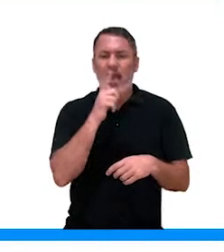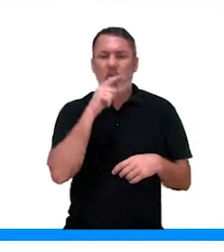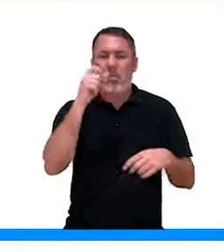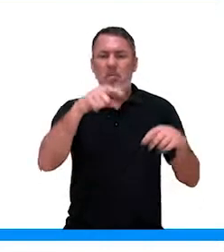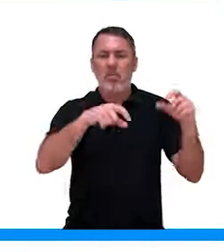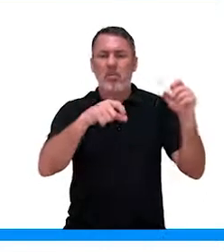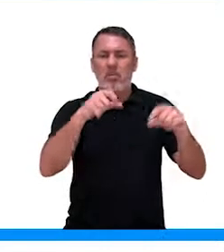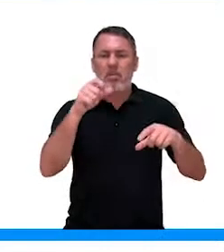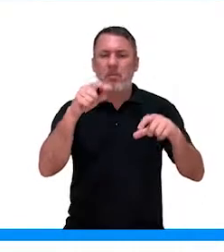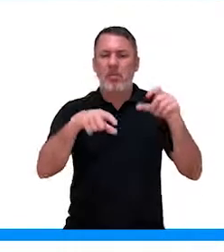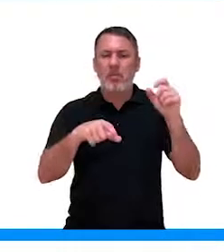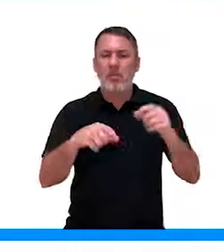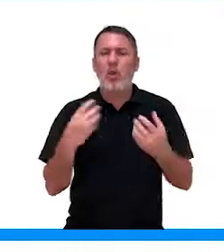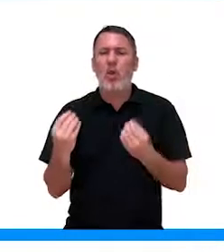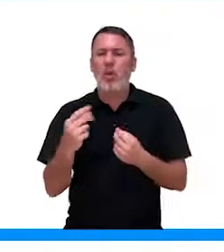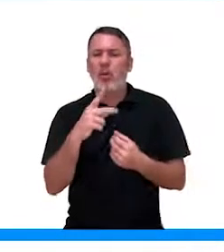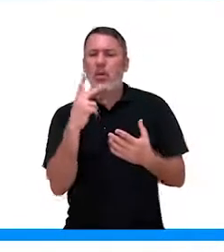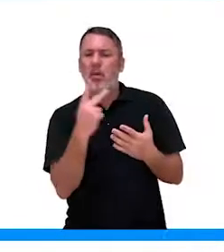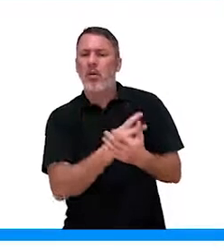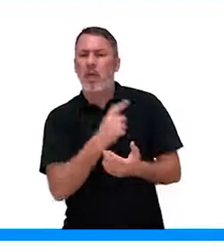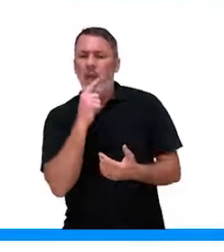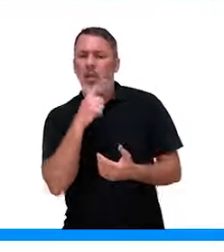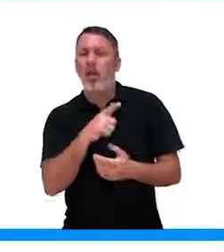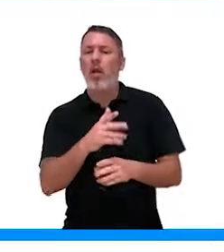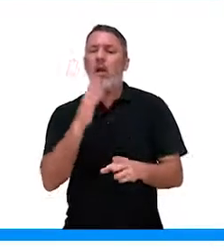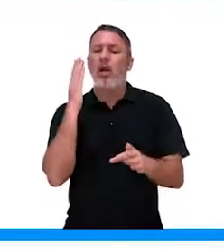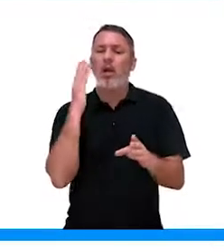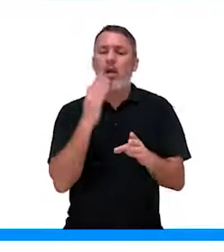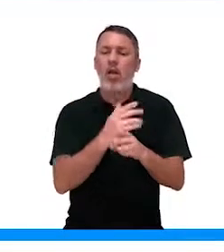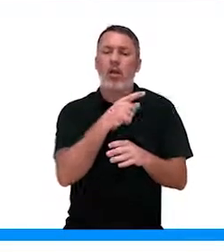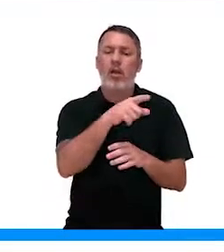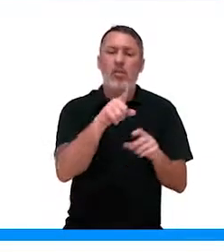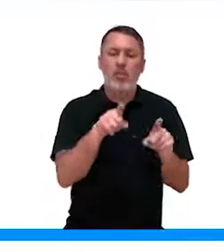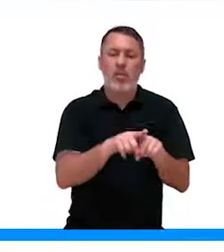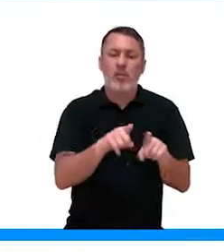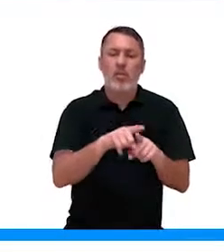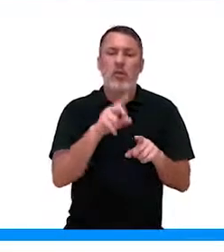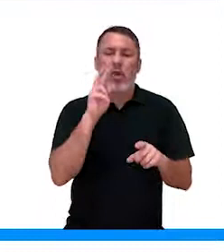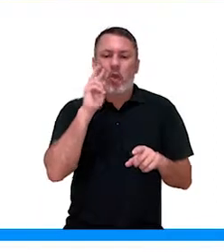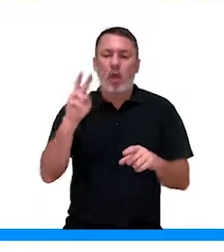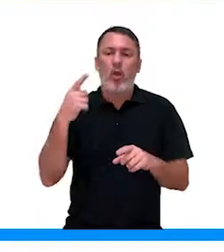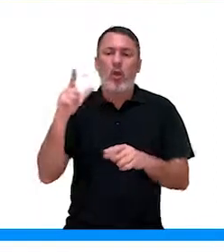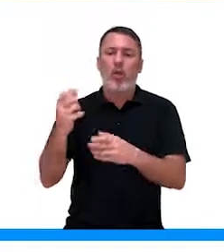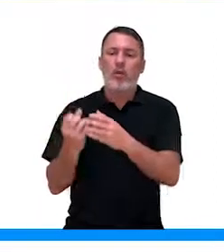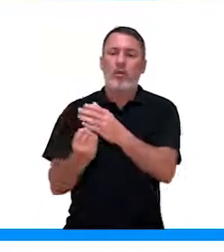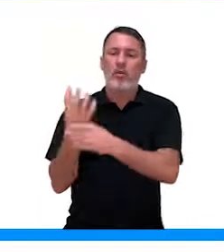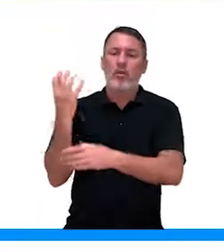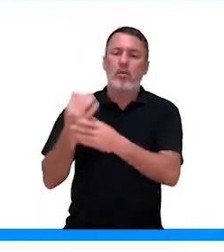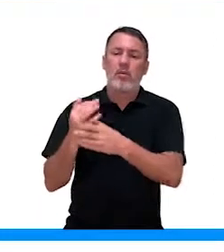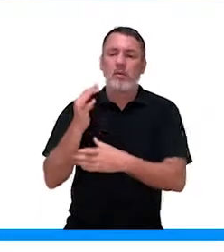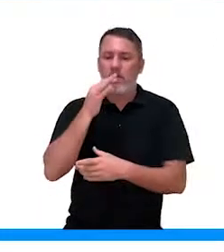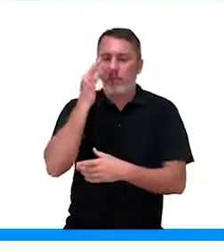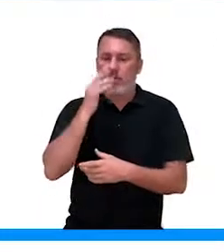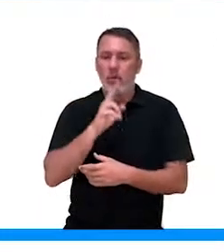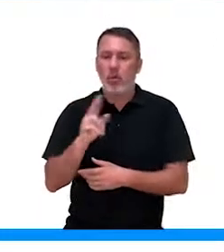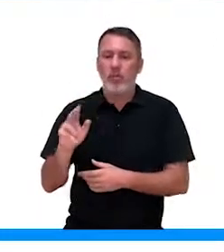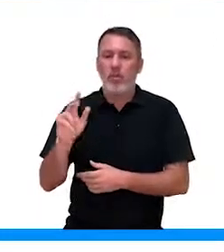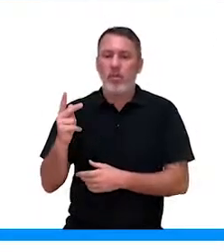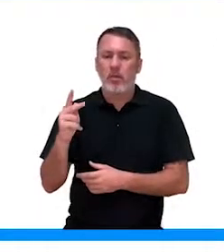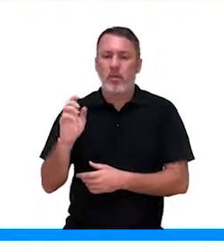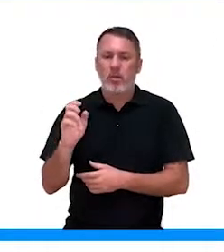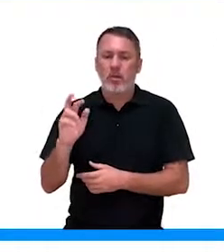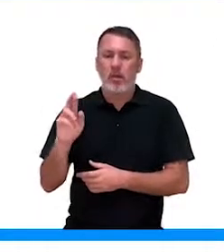de água. Procurando informação a respeito do fenômeno, o agricultor descobre que isso é também observado em outras plantas